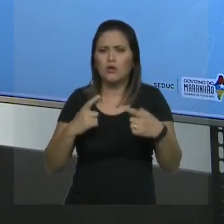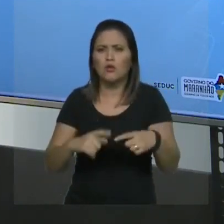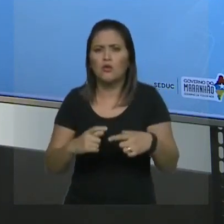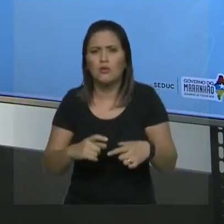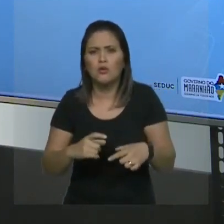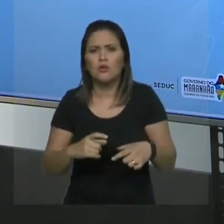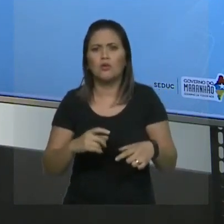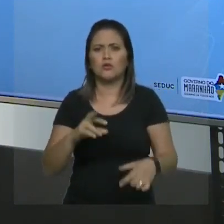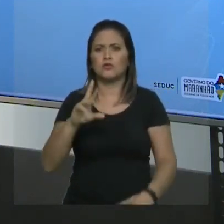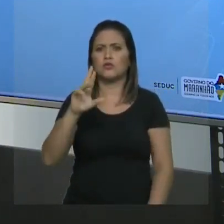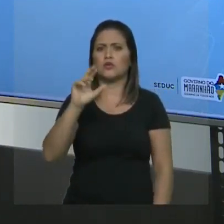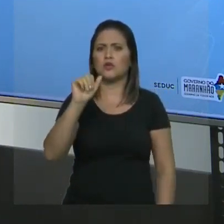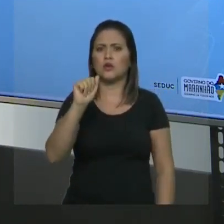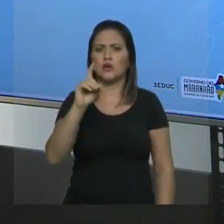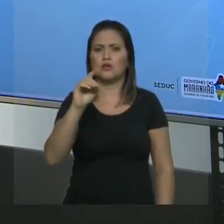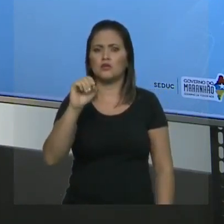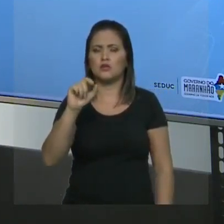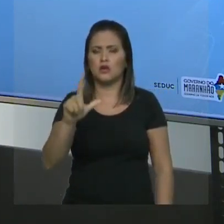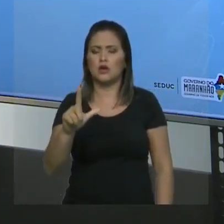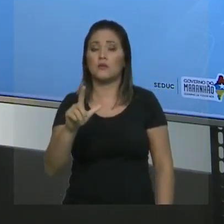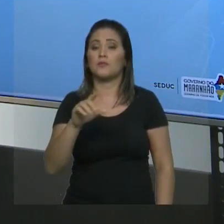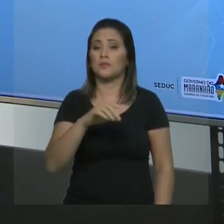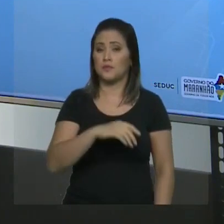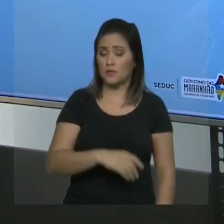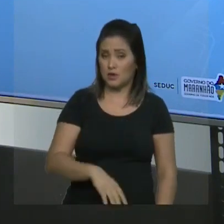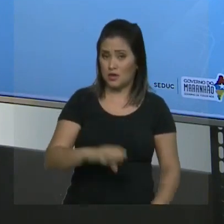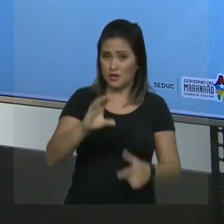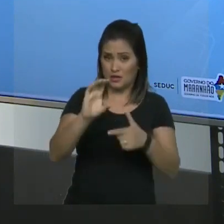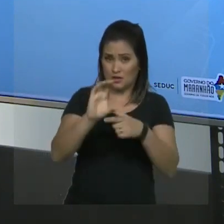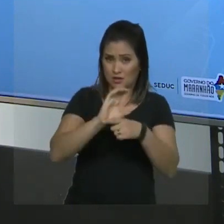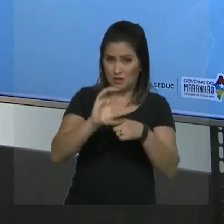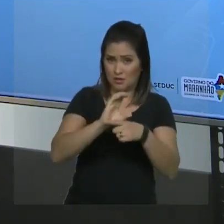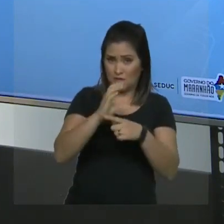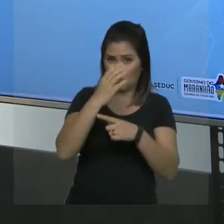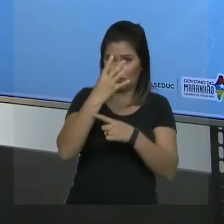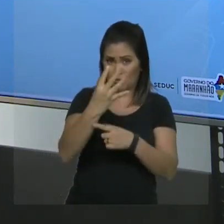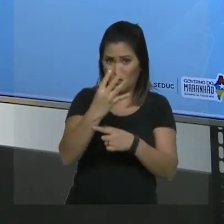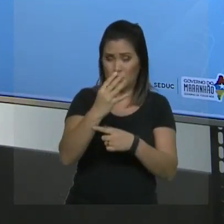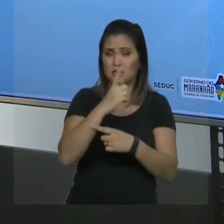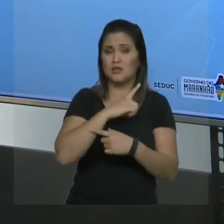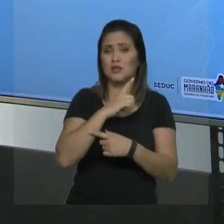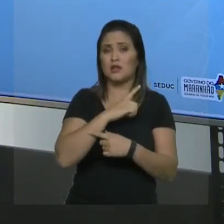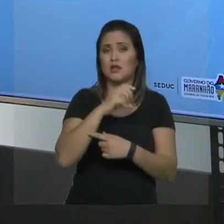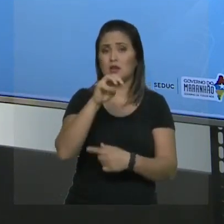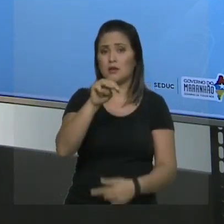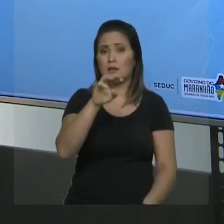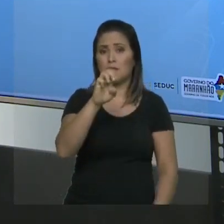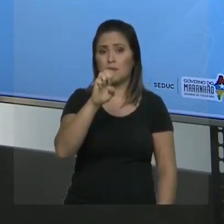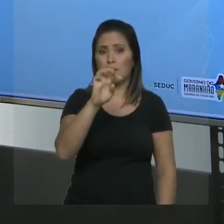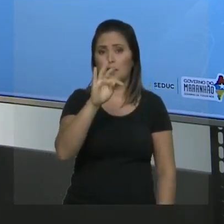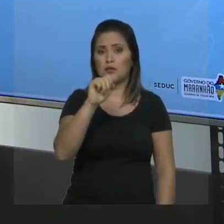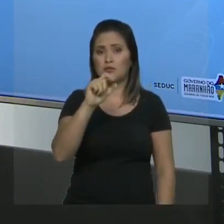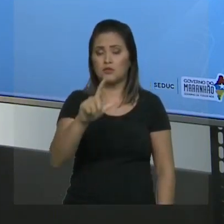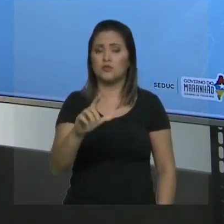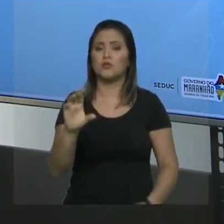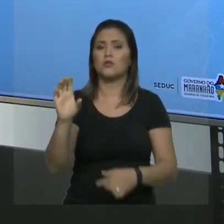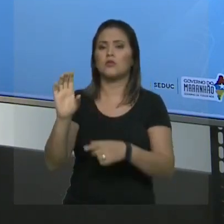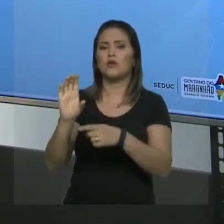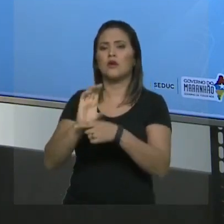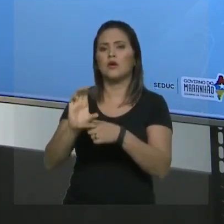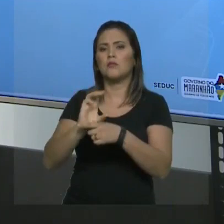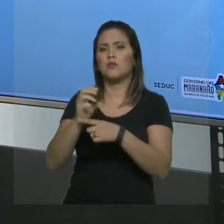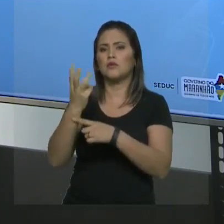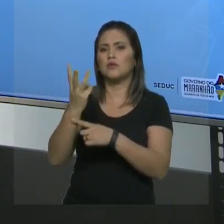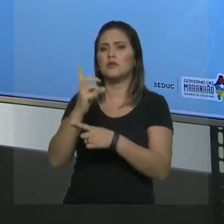Que no carbono quatro tem um etil, que no carbono três tem um etil e depois da posição e os radicais ligados à